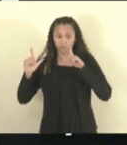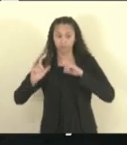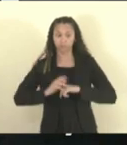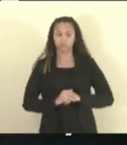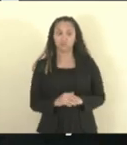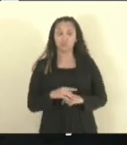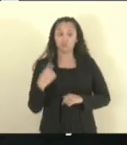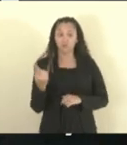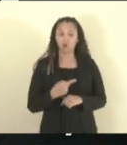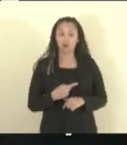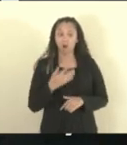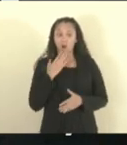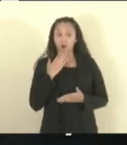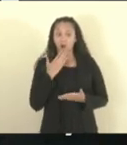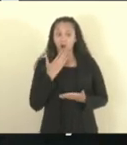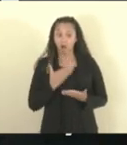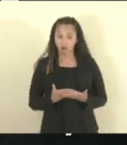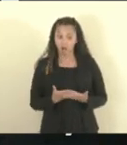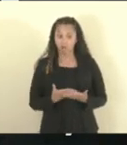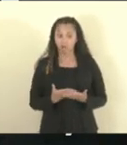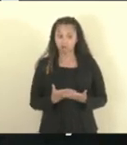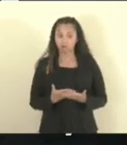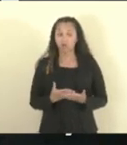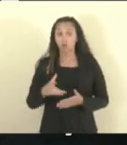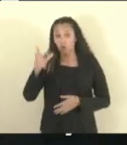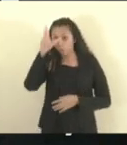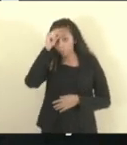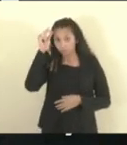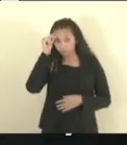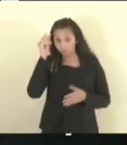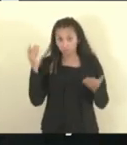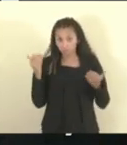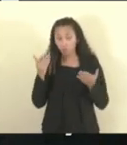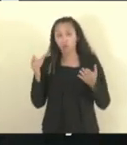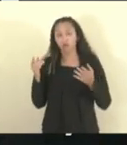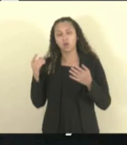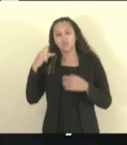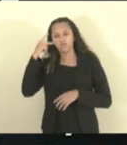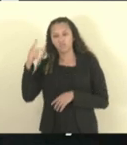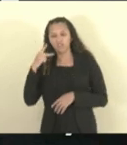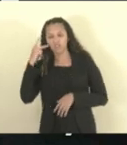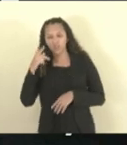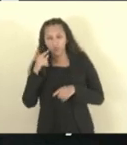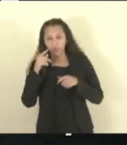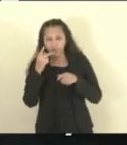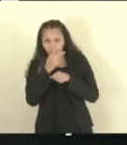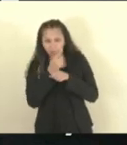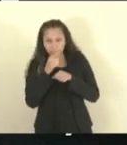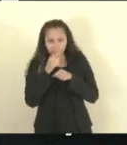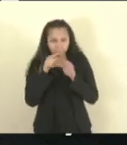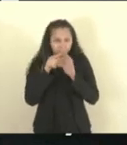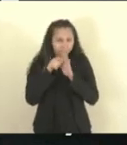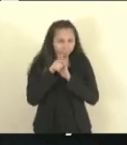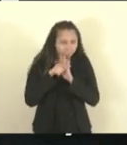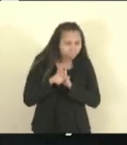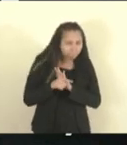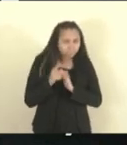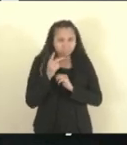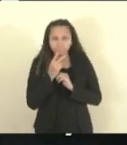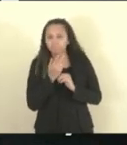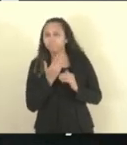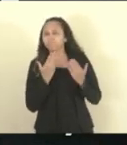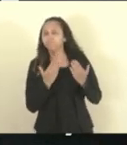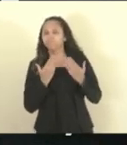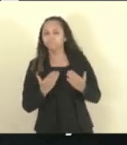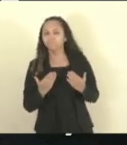pasmem, o atual prefeito, os vereadores, em vez de investigarem, de auditarem essa empresa, eles,